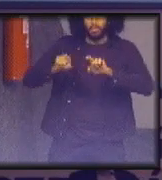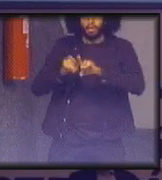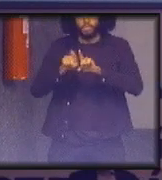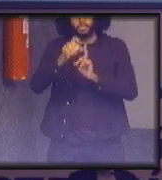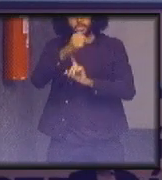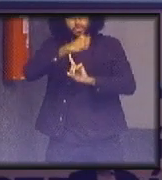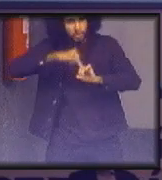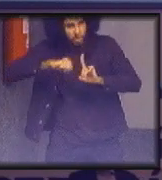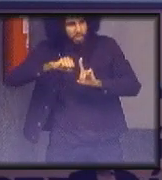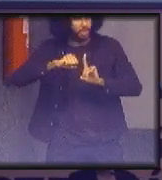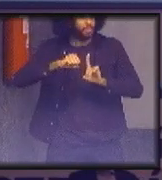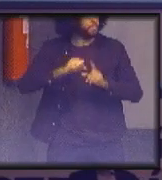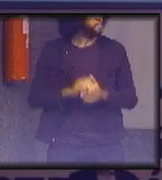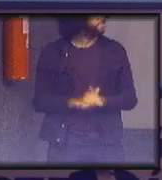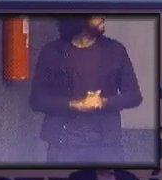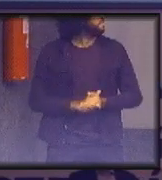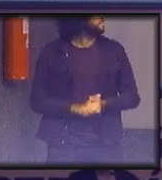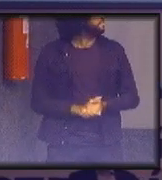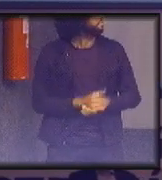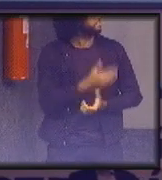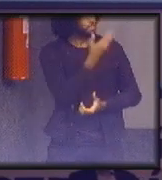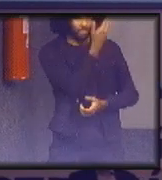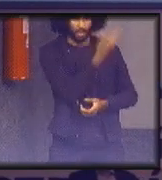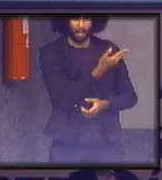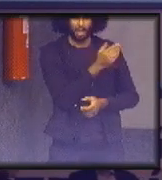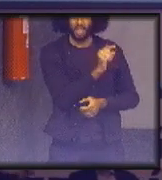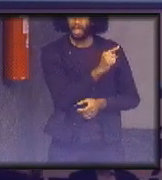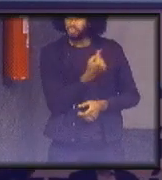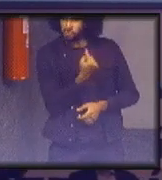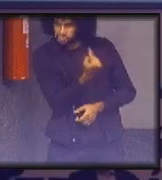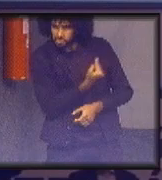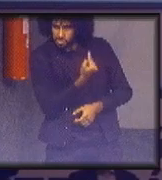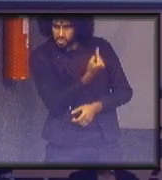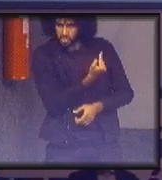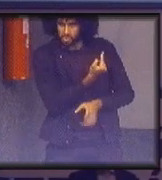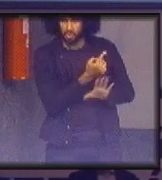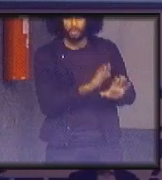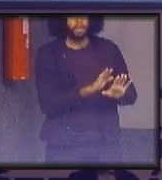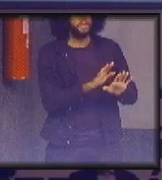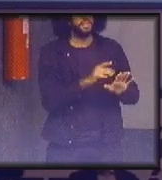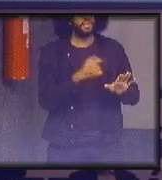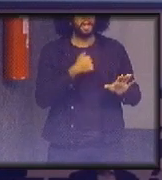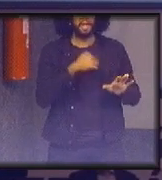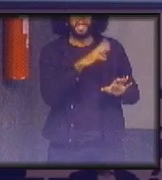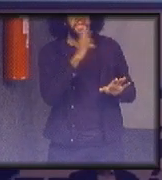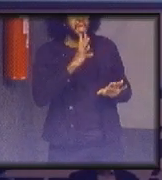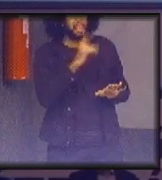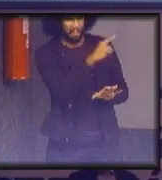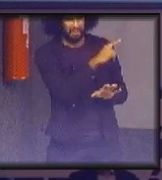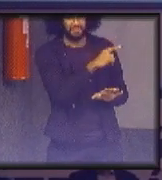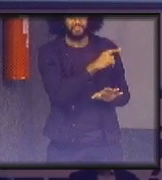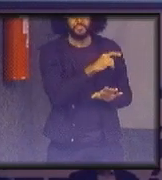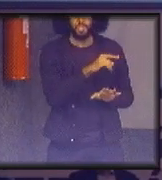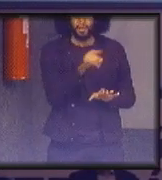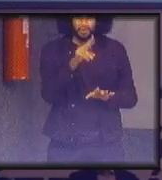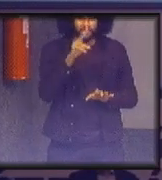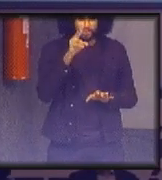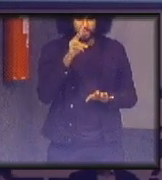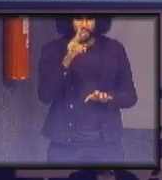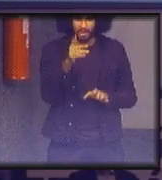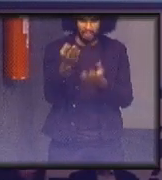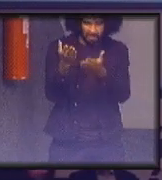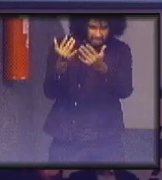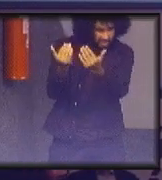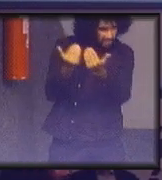o landscape sozinho e isso é a coisa mais legal vocês vieram aqui me